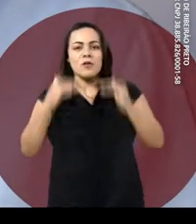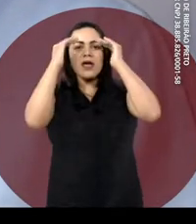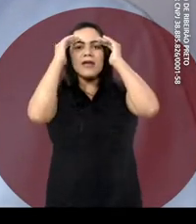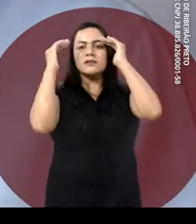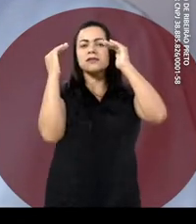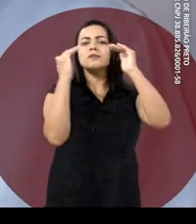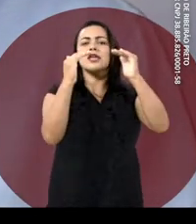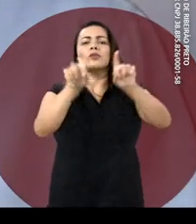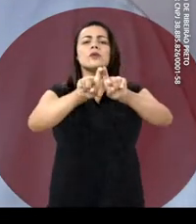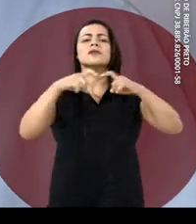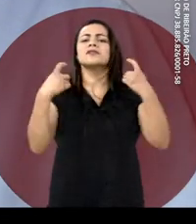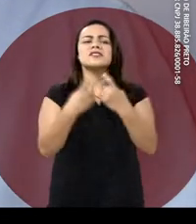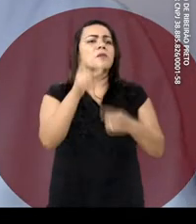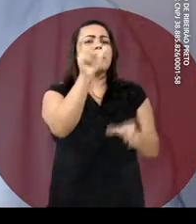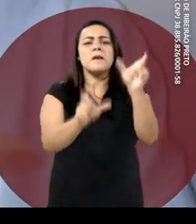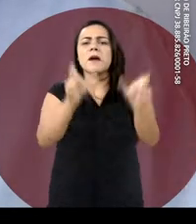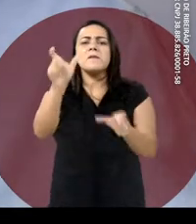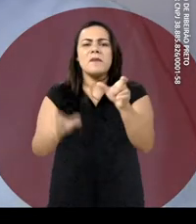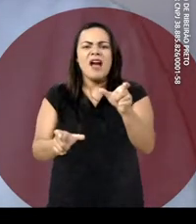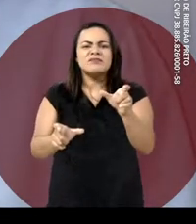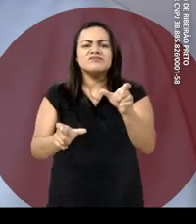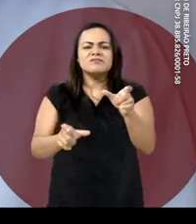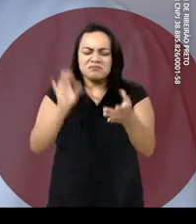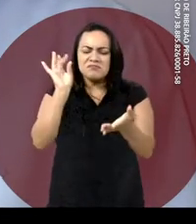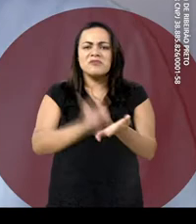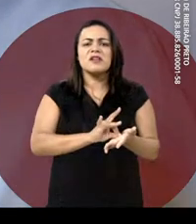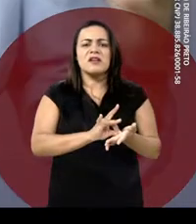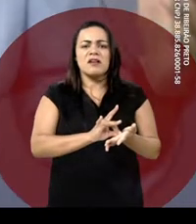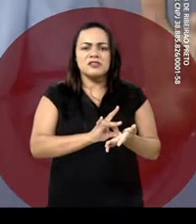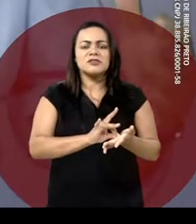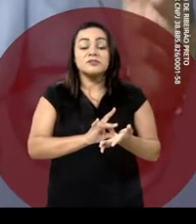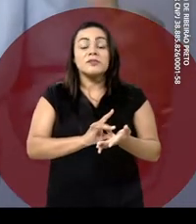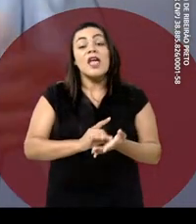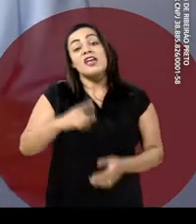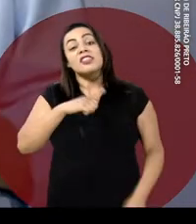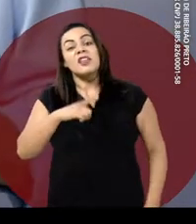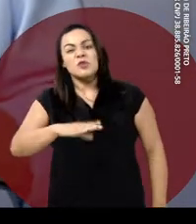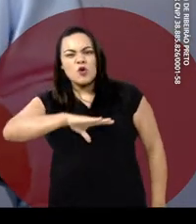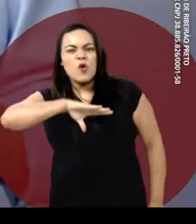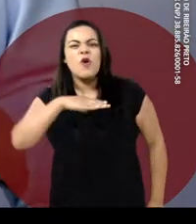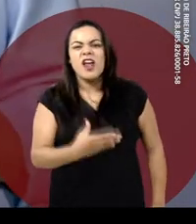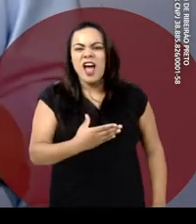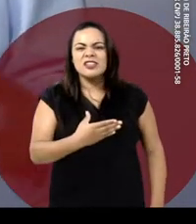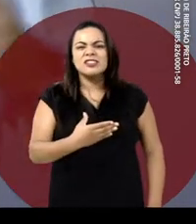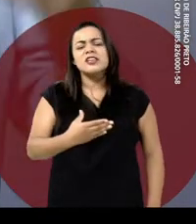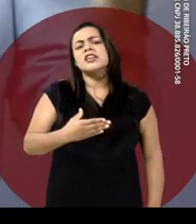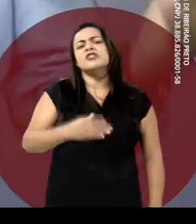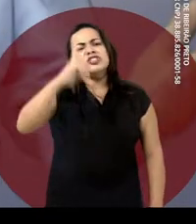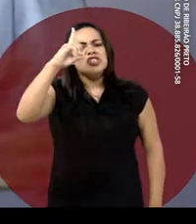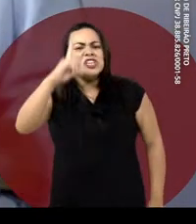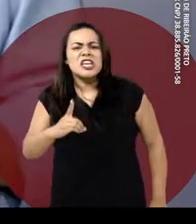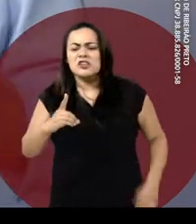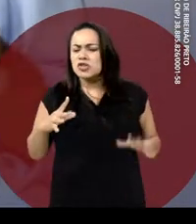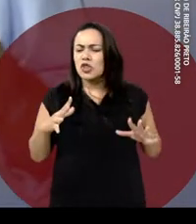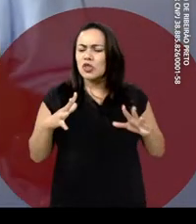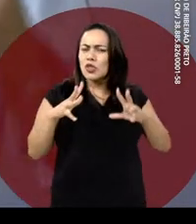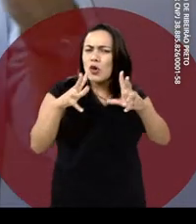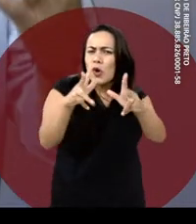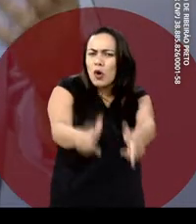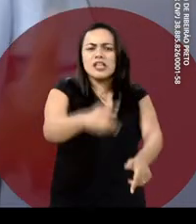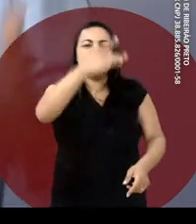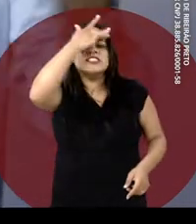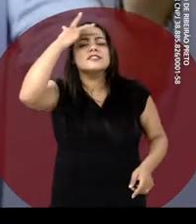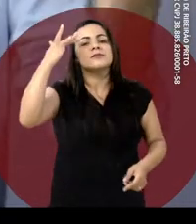orientação sexual das pessoas será um princípio inegociável. Teremos a coragem de concretizar os direitos de